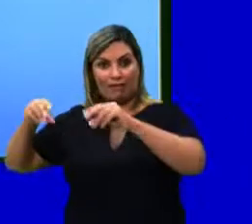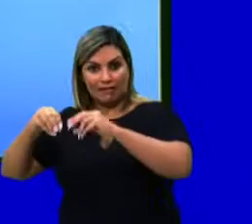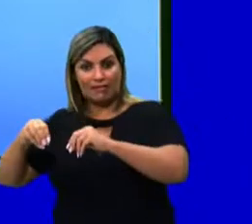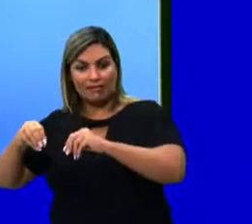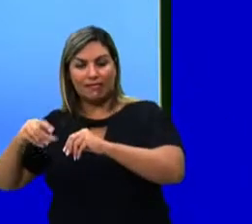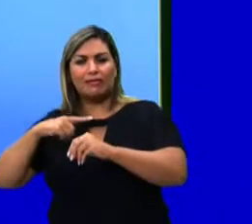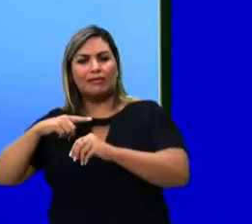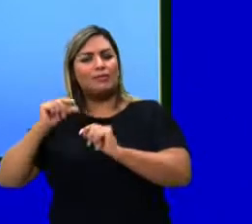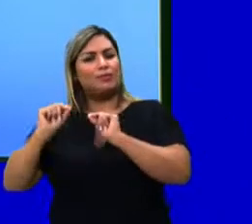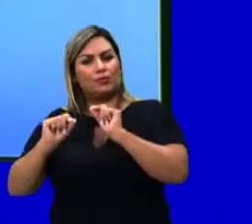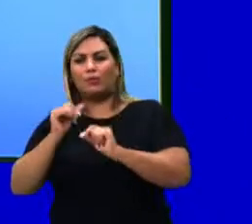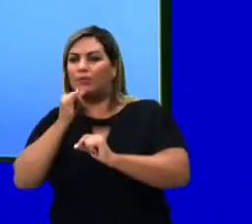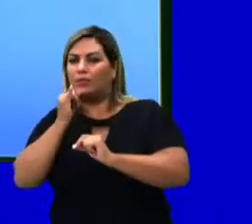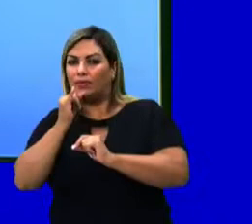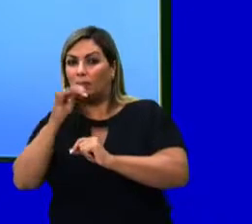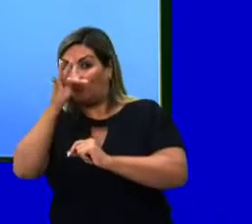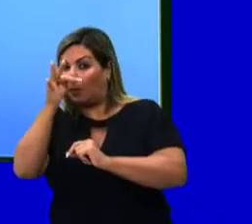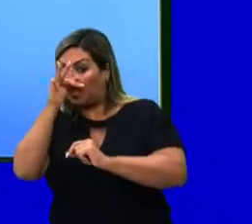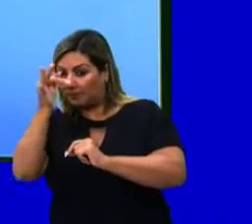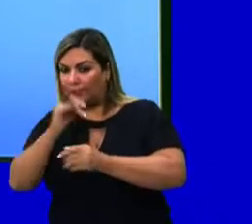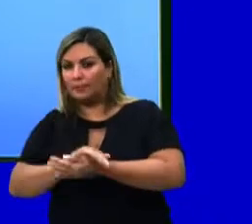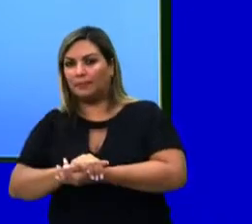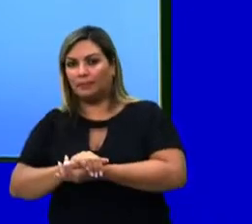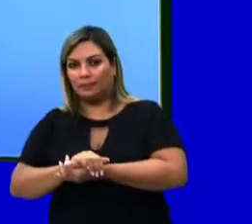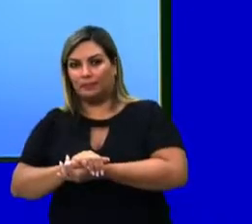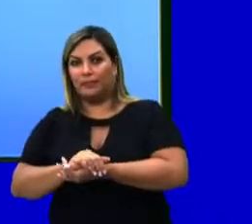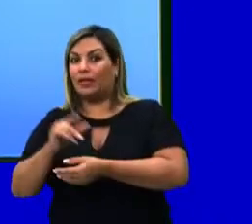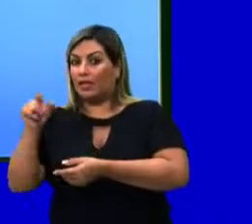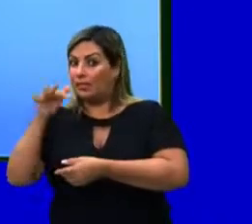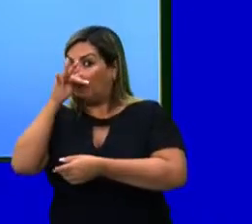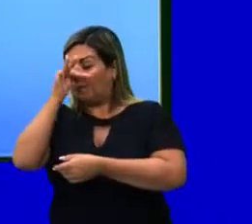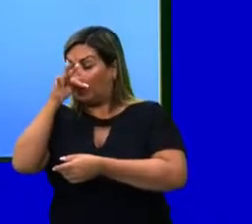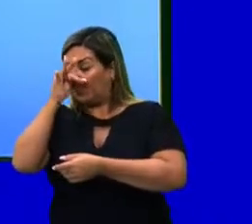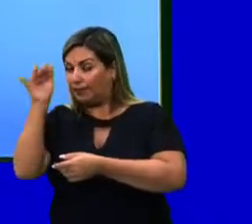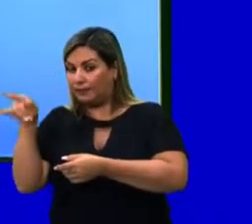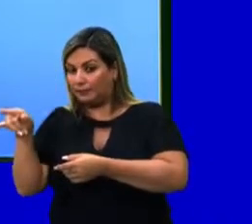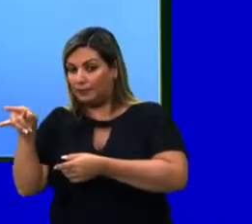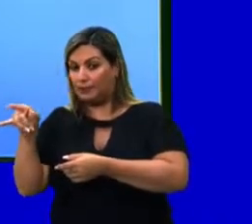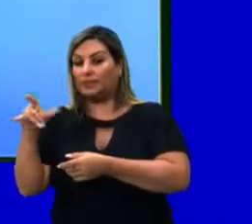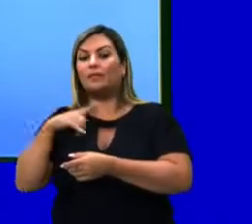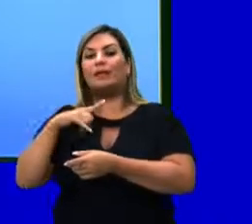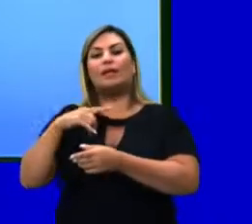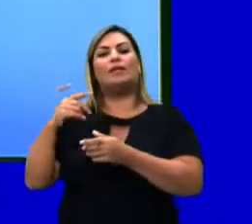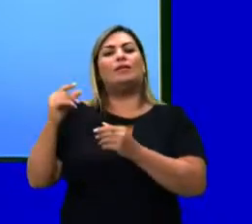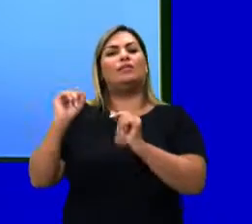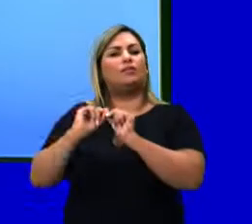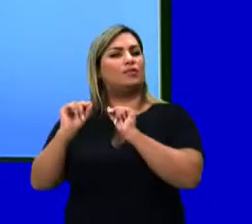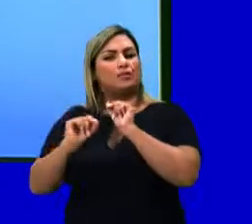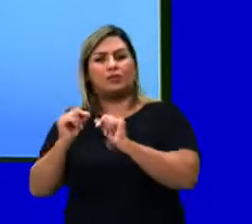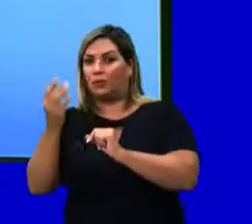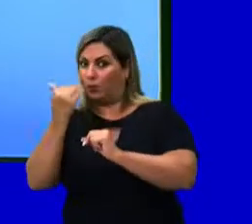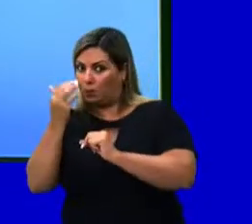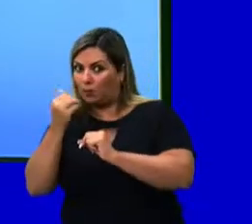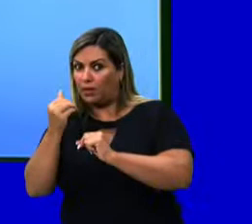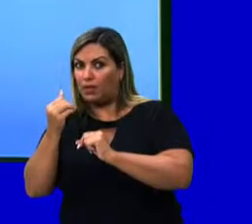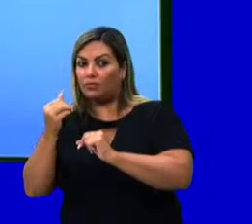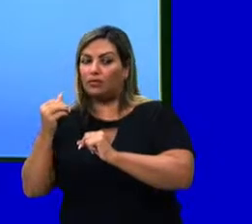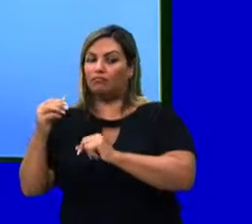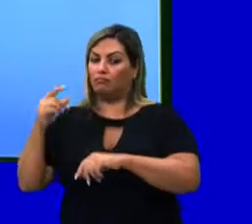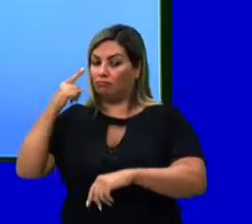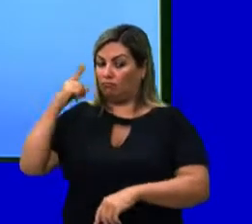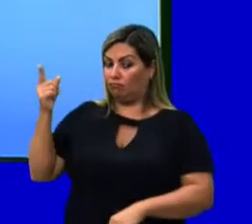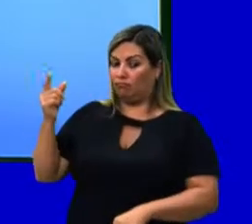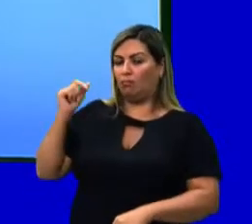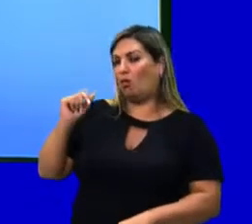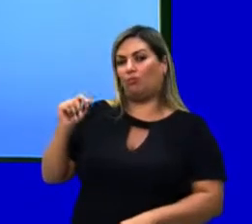nós temos como produtor, por exemplo, uma planta. Essa planta, ela serve de alimento para um organismo que